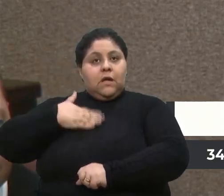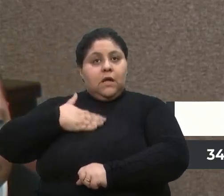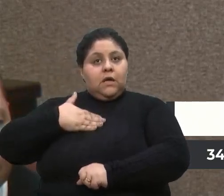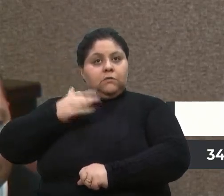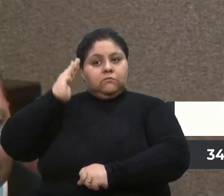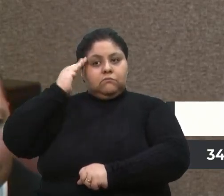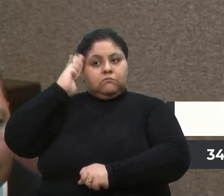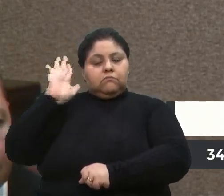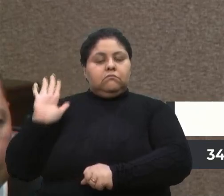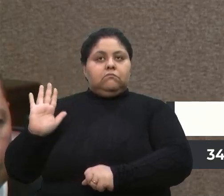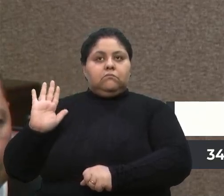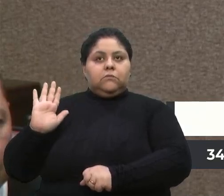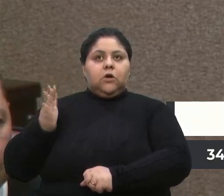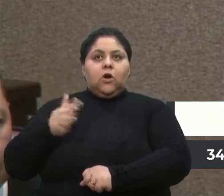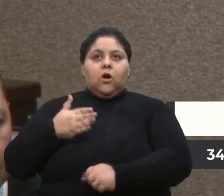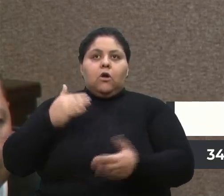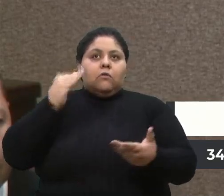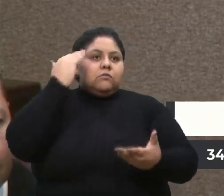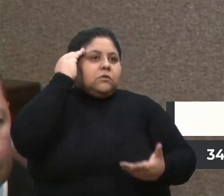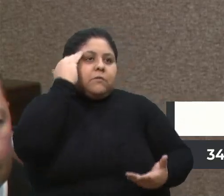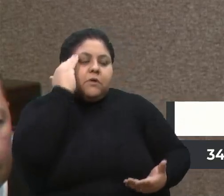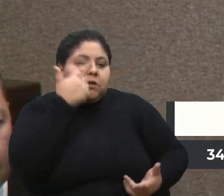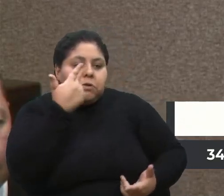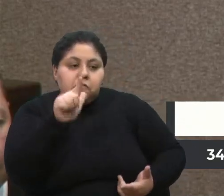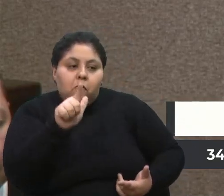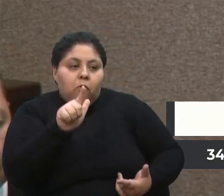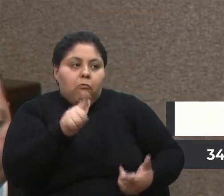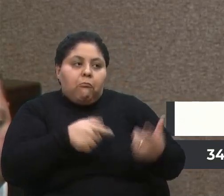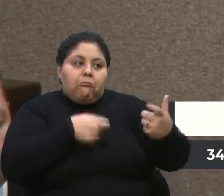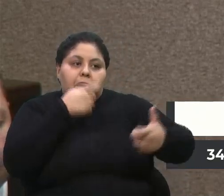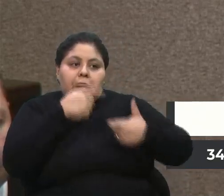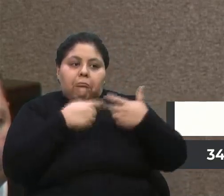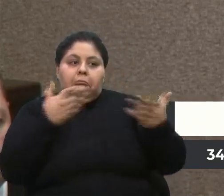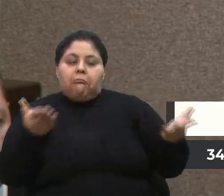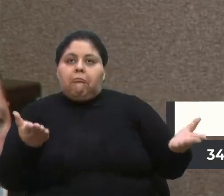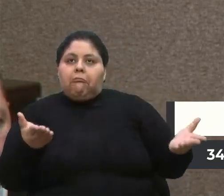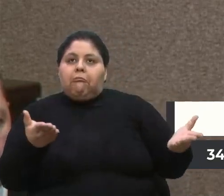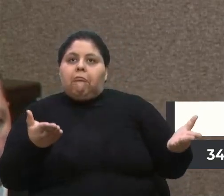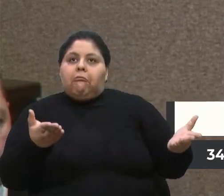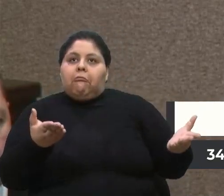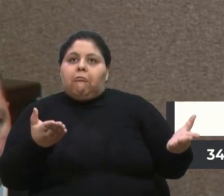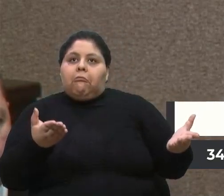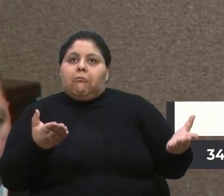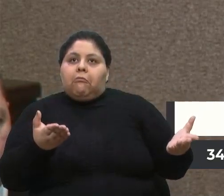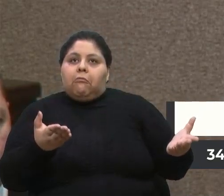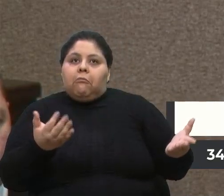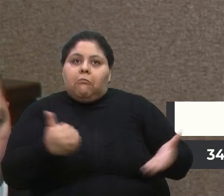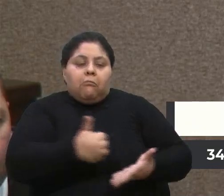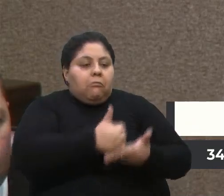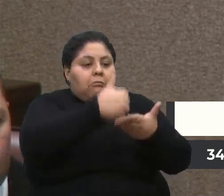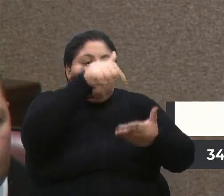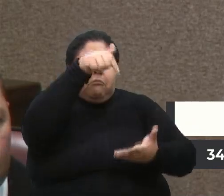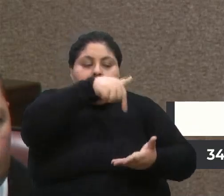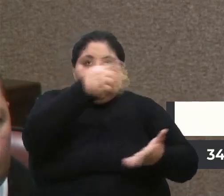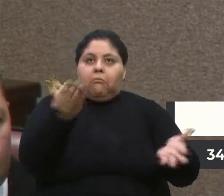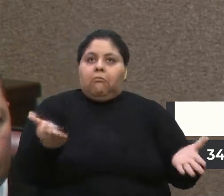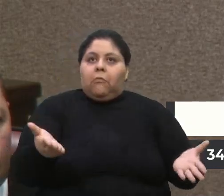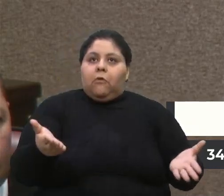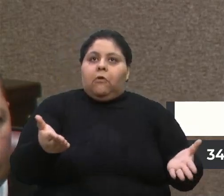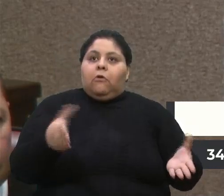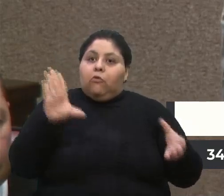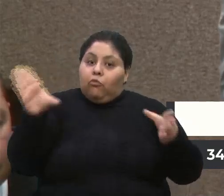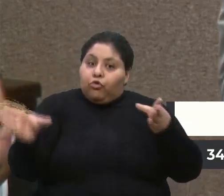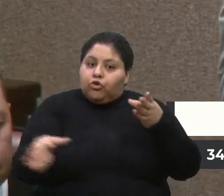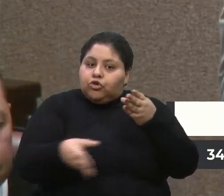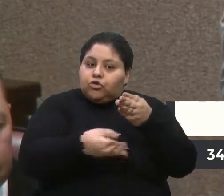Não entendi por que outros discursos. Que não cabem ao caso. Porque se coubessem ao